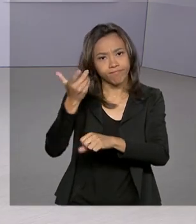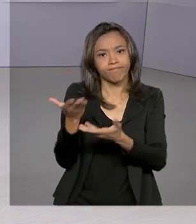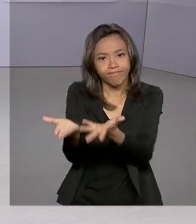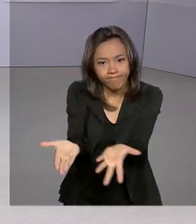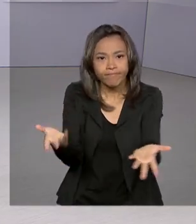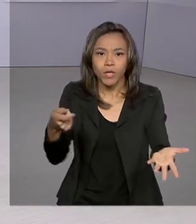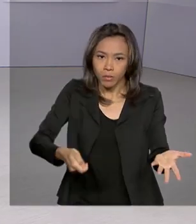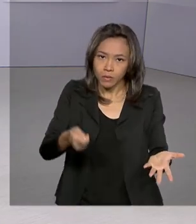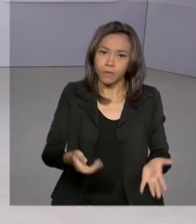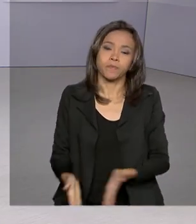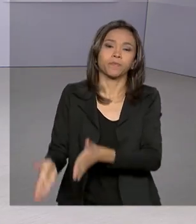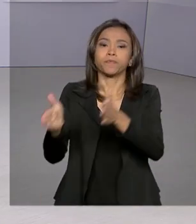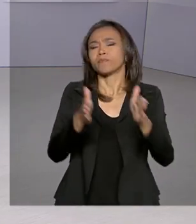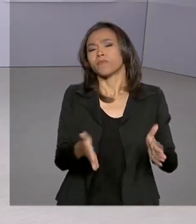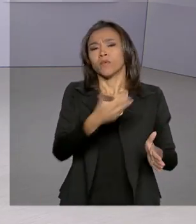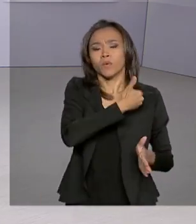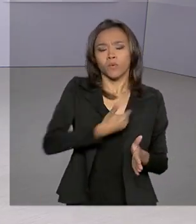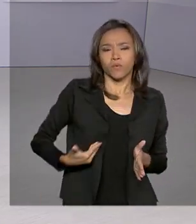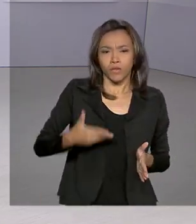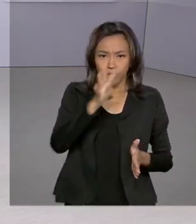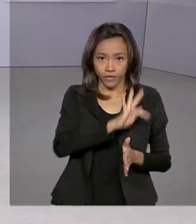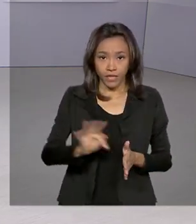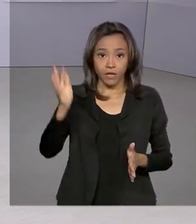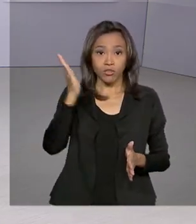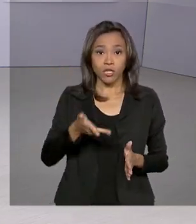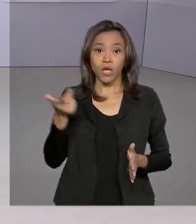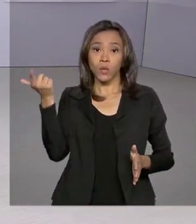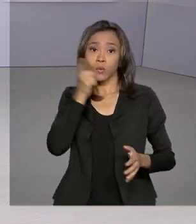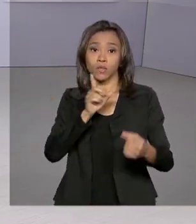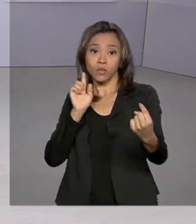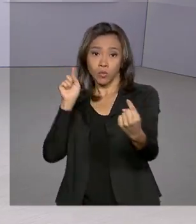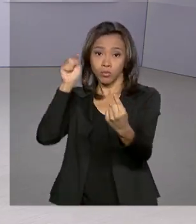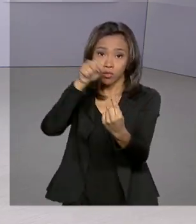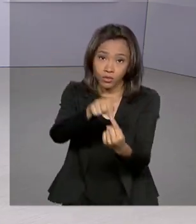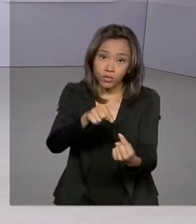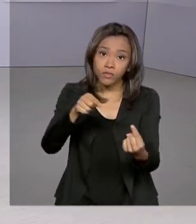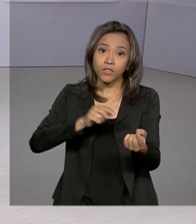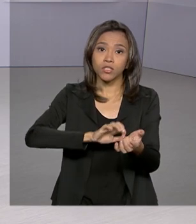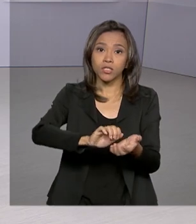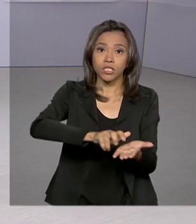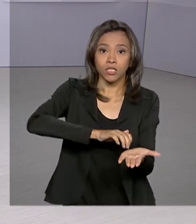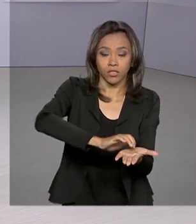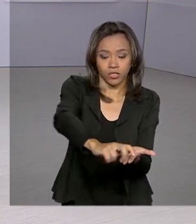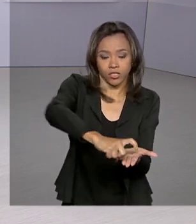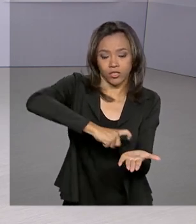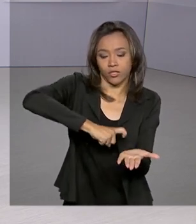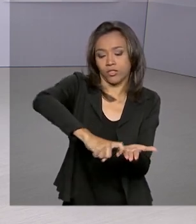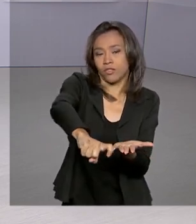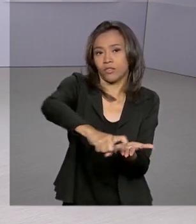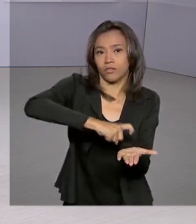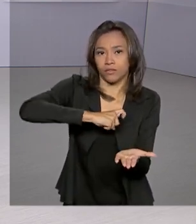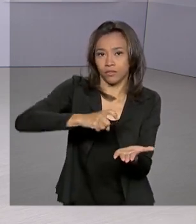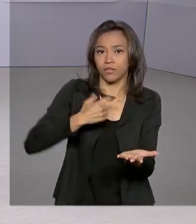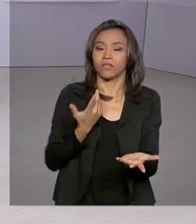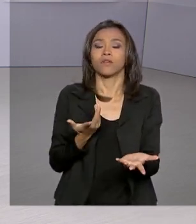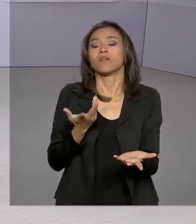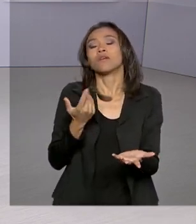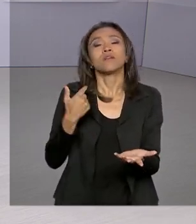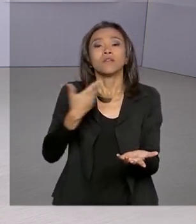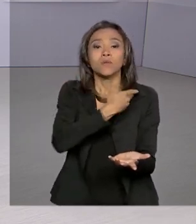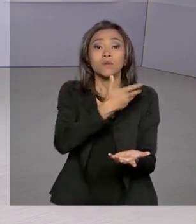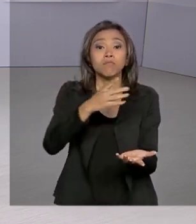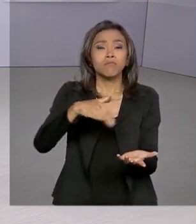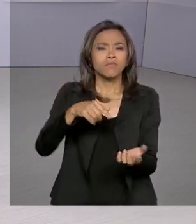O governo federal já superou a meta de digitalização de serviços públicos para o ano. Desde janeiro, mais de